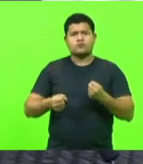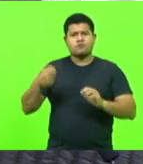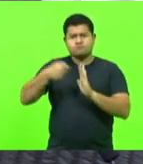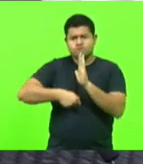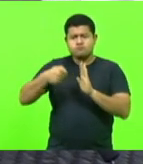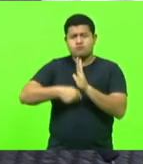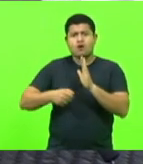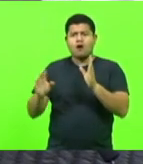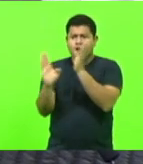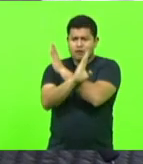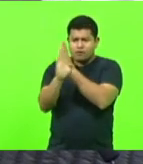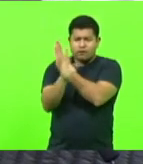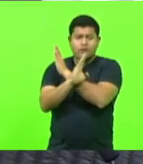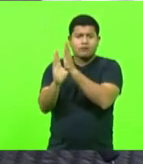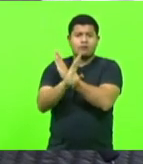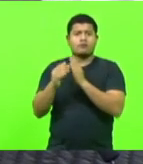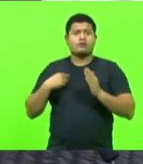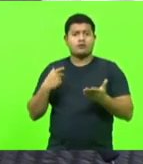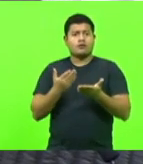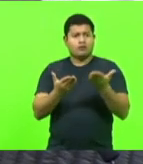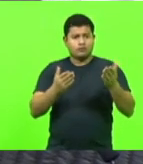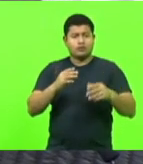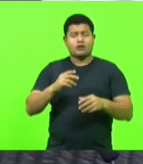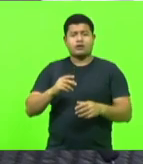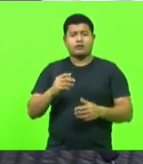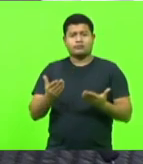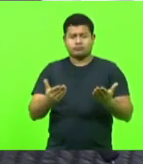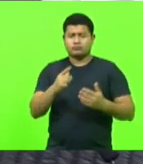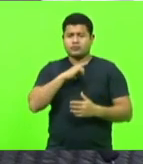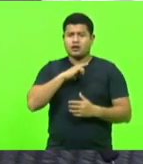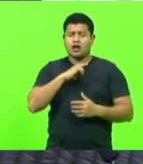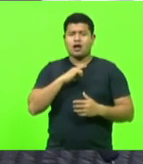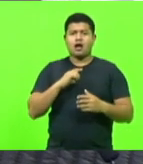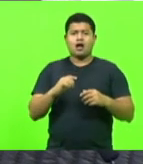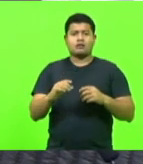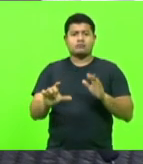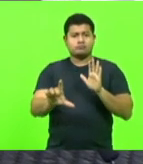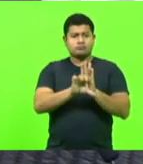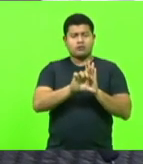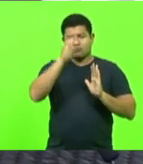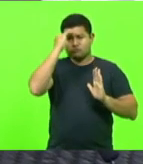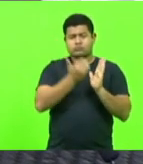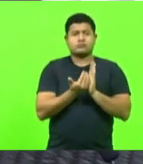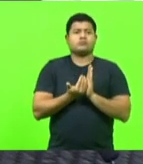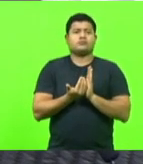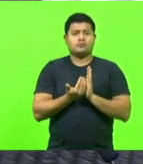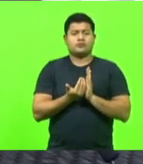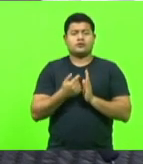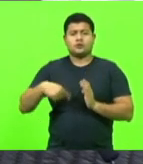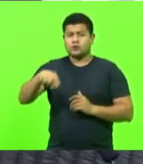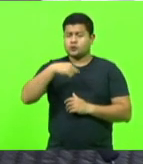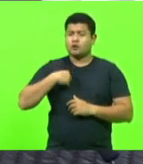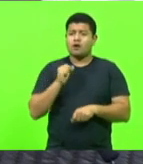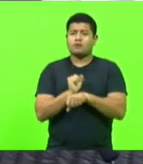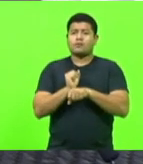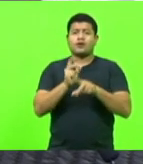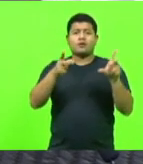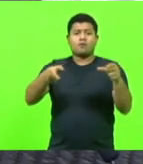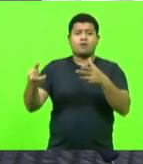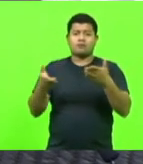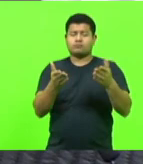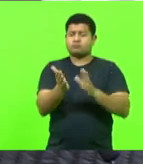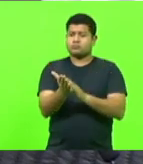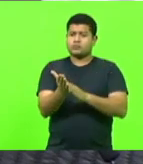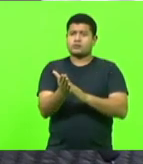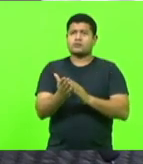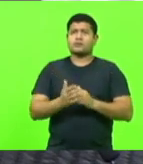investigativo, faz a sua função constitucional de fiscalizar o Executivo. É isso que nós esperamos de todos os colegas aqui dentro. parabéns.